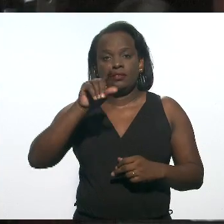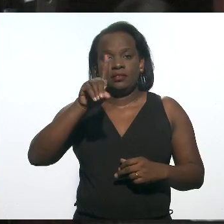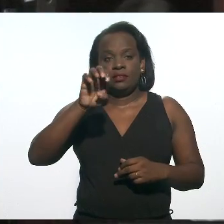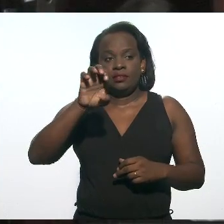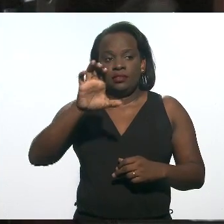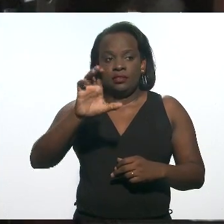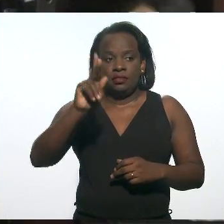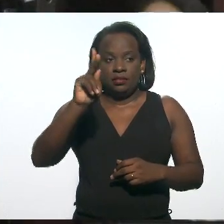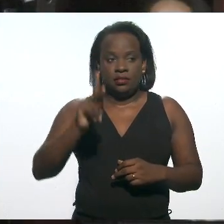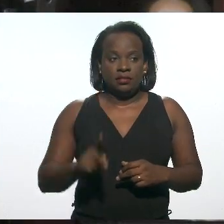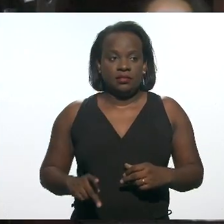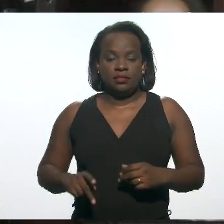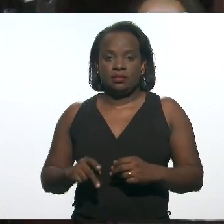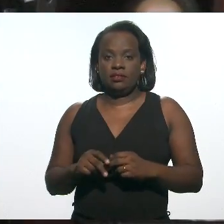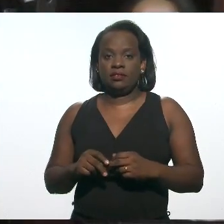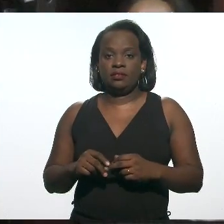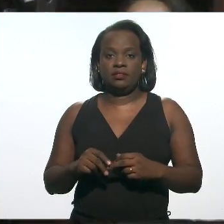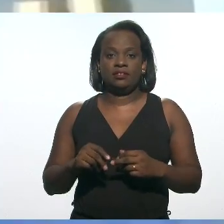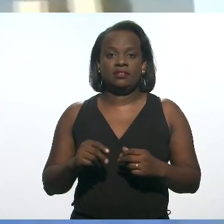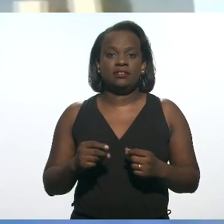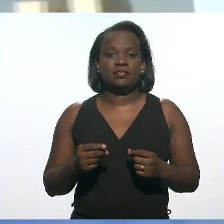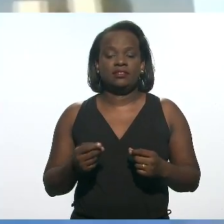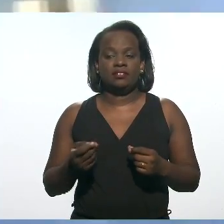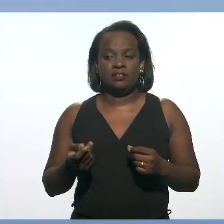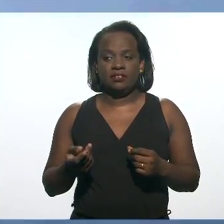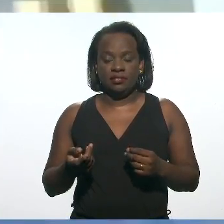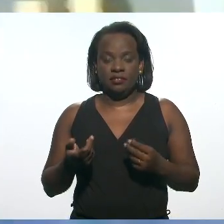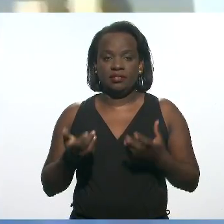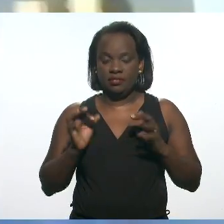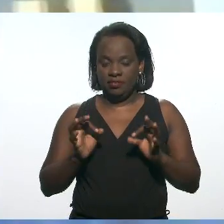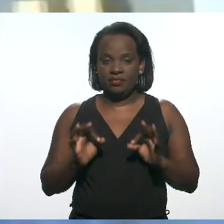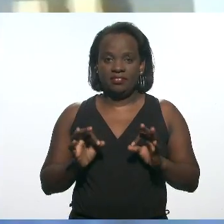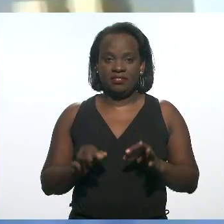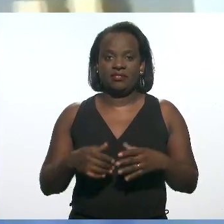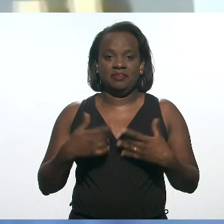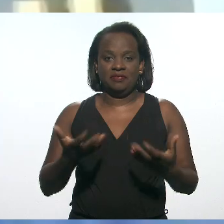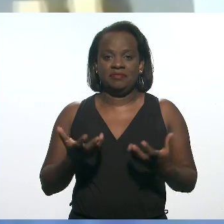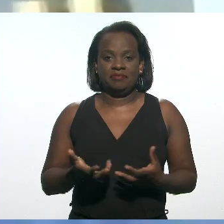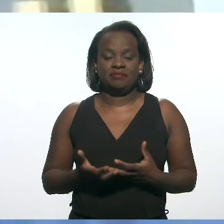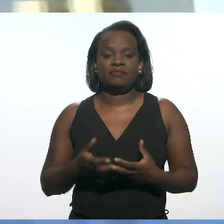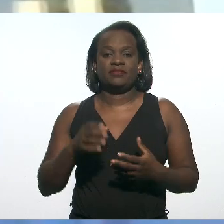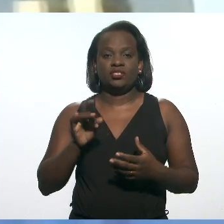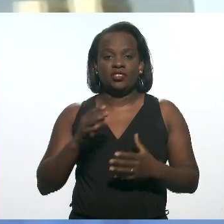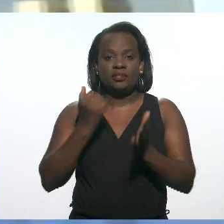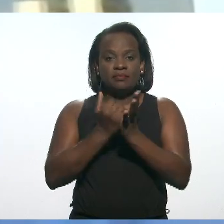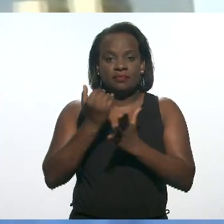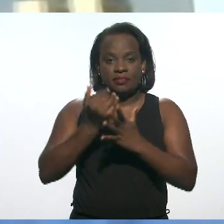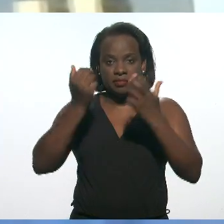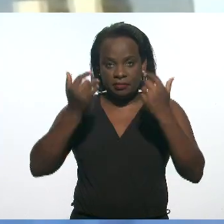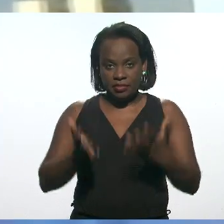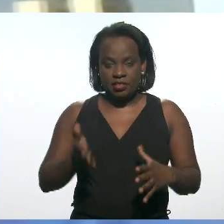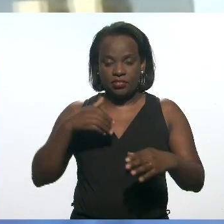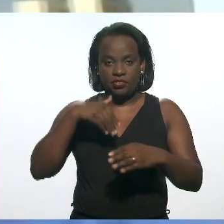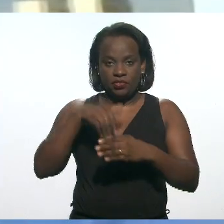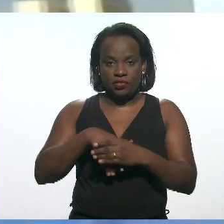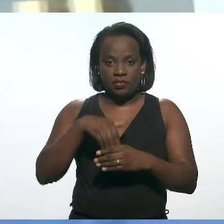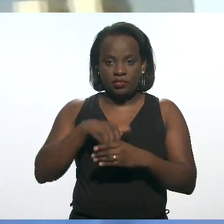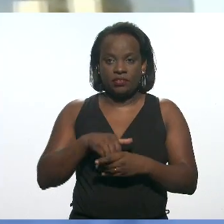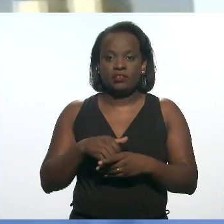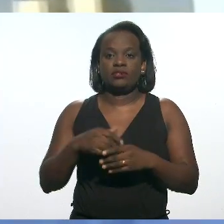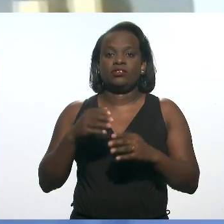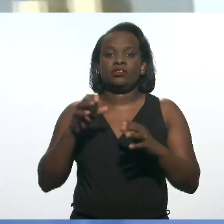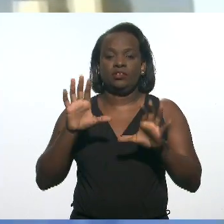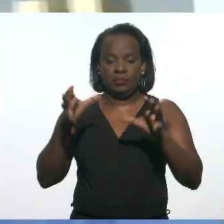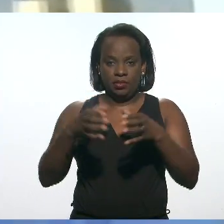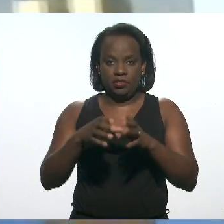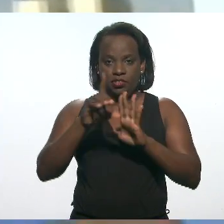Como vota? Ah, bom, ok, perfeitamente. Não, seu presidente, eu queria só ressaltar no meu voto aqui na Comissão de Direitos